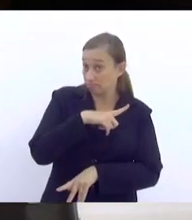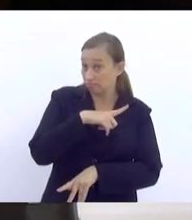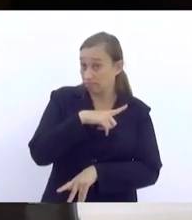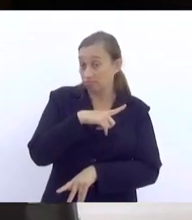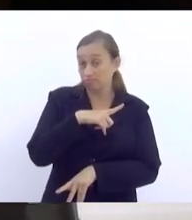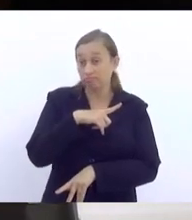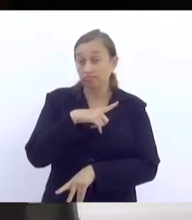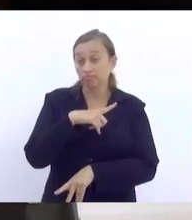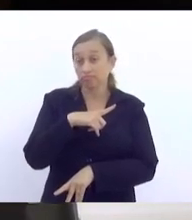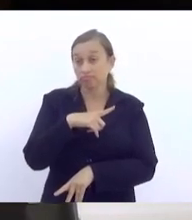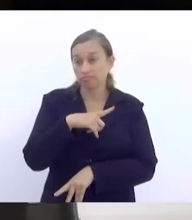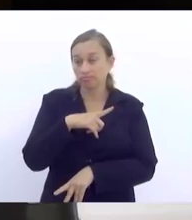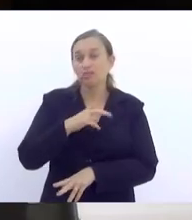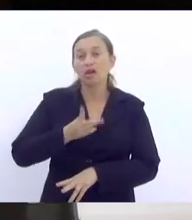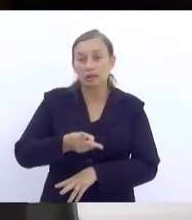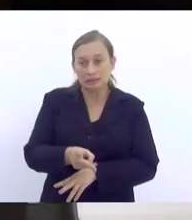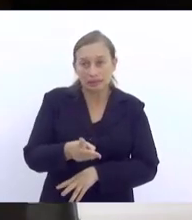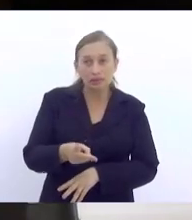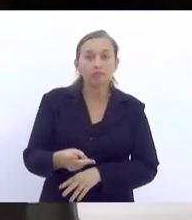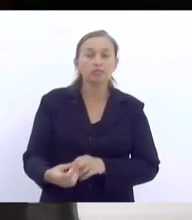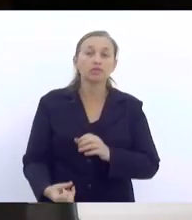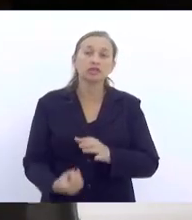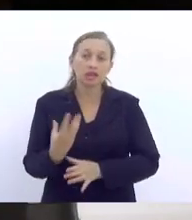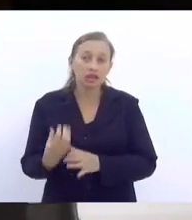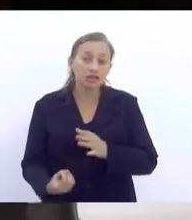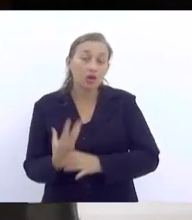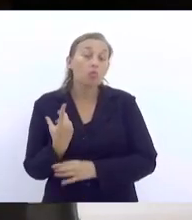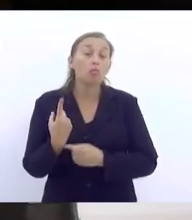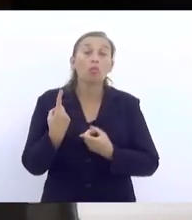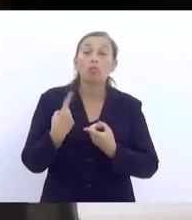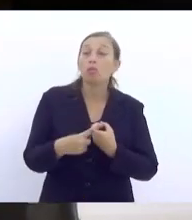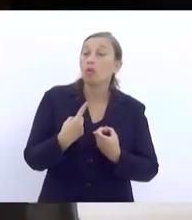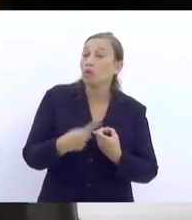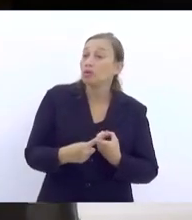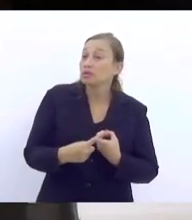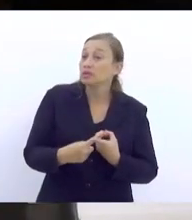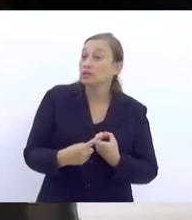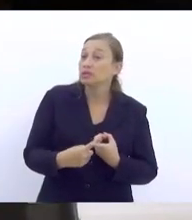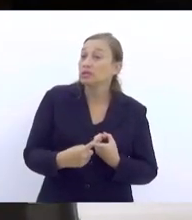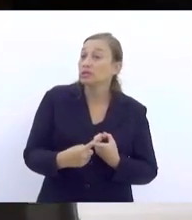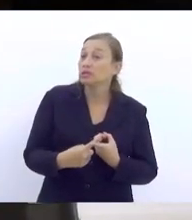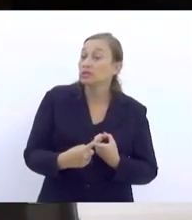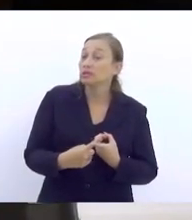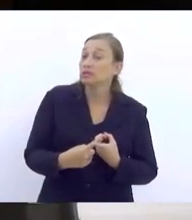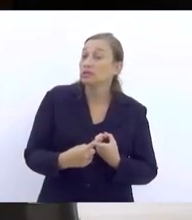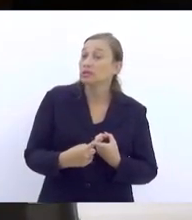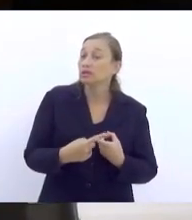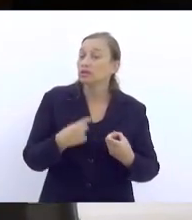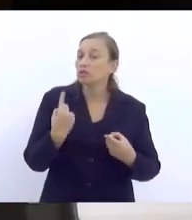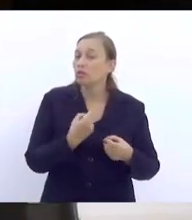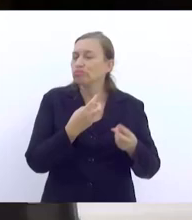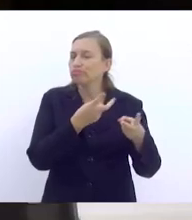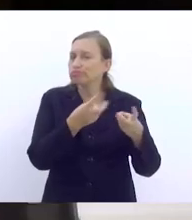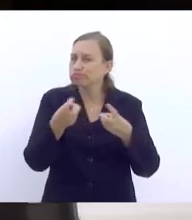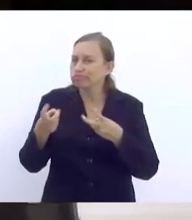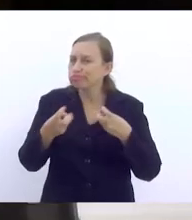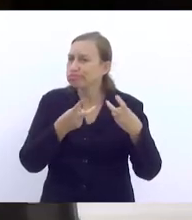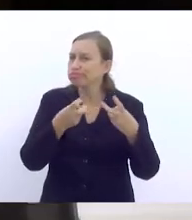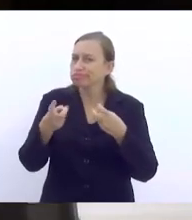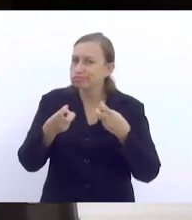ela está sempre em construção. Por quê? Porque nós estamos sempre verificando